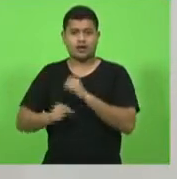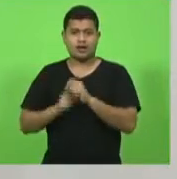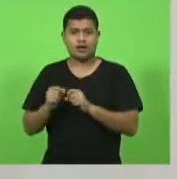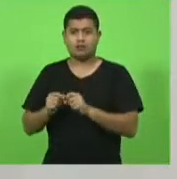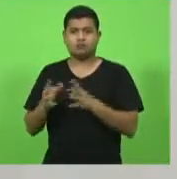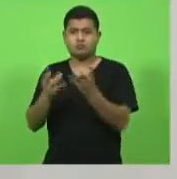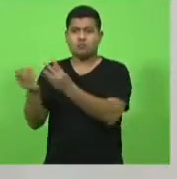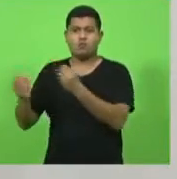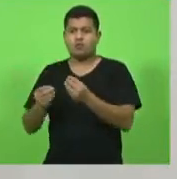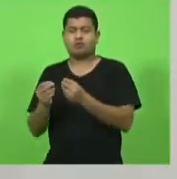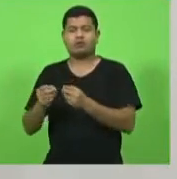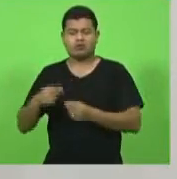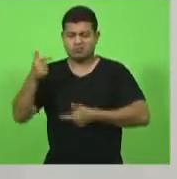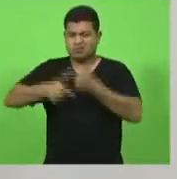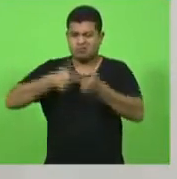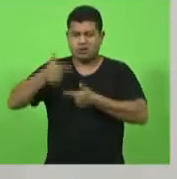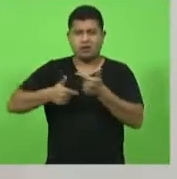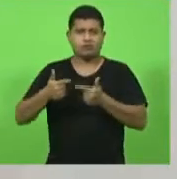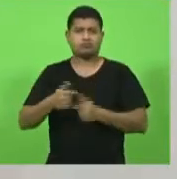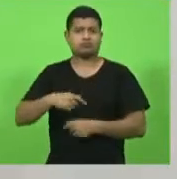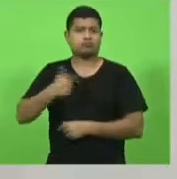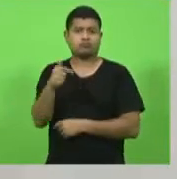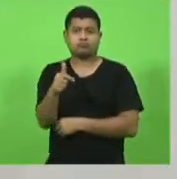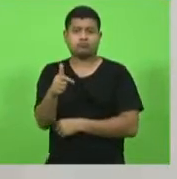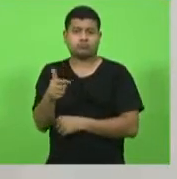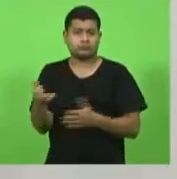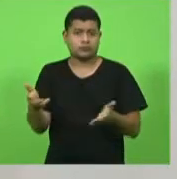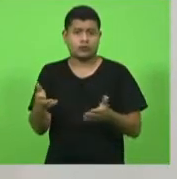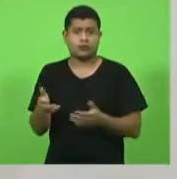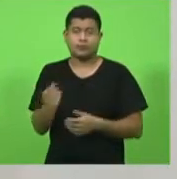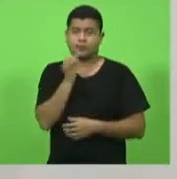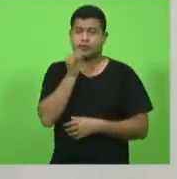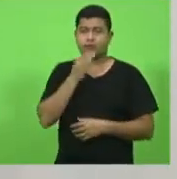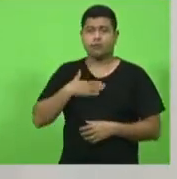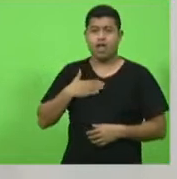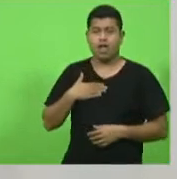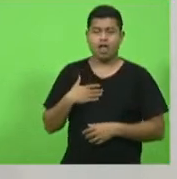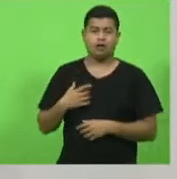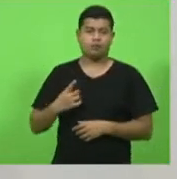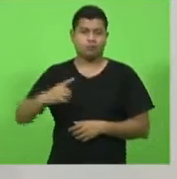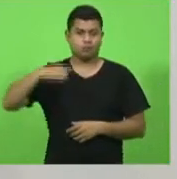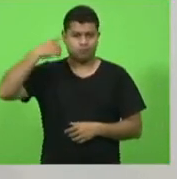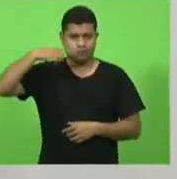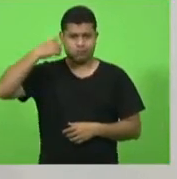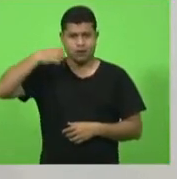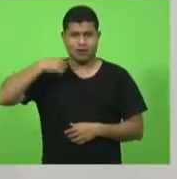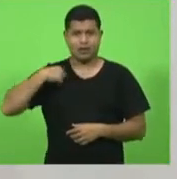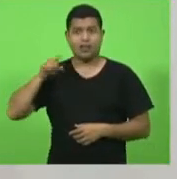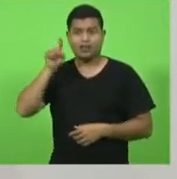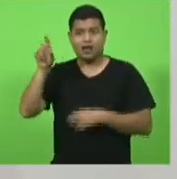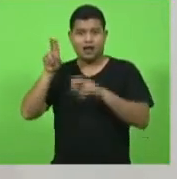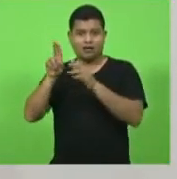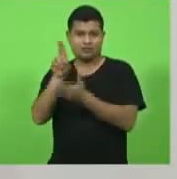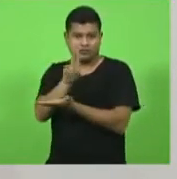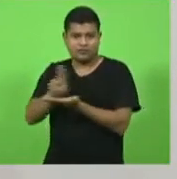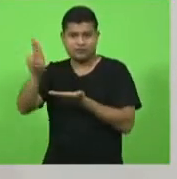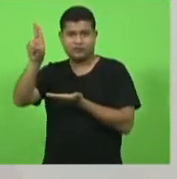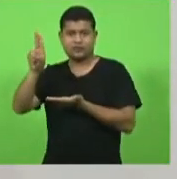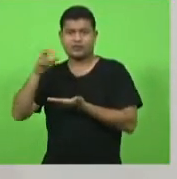demanda mas daí você vai num curso por exemplo eu sou advogado e lá na minha universidade que eu